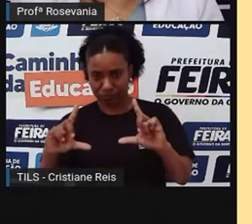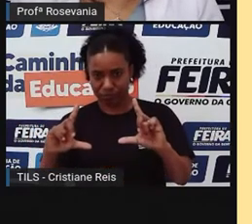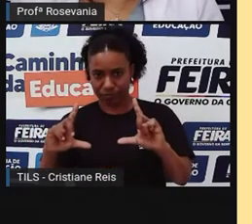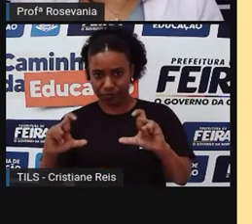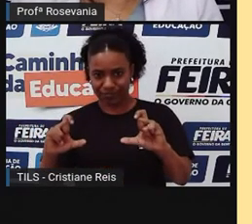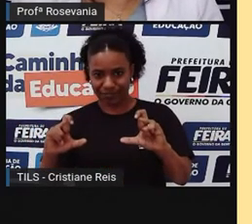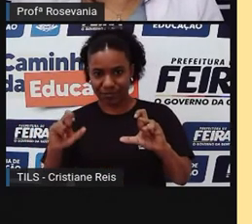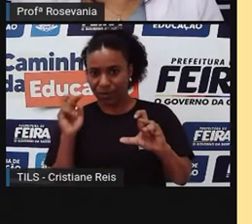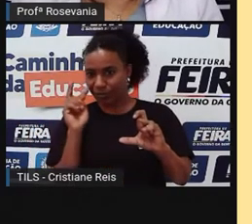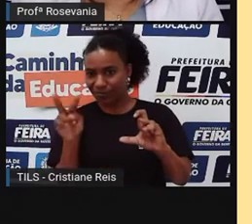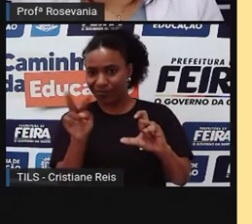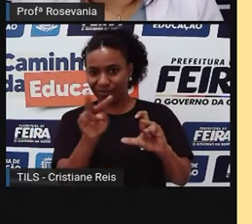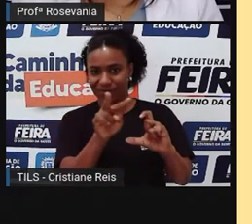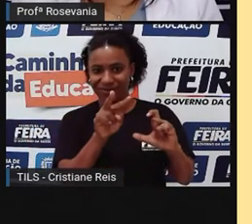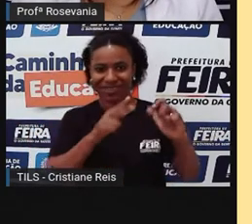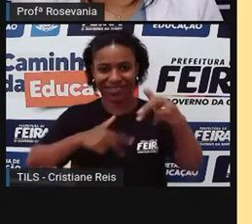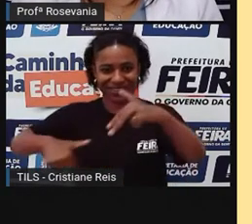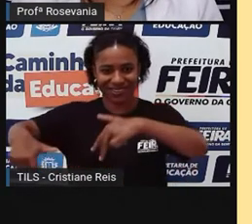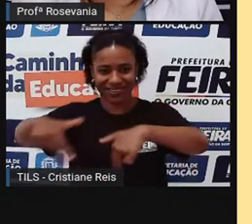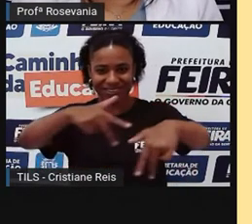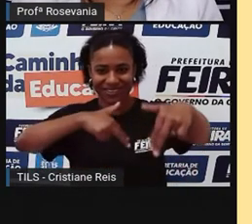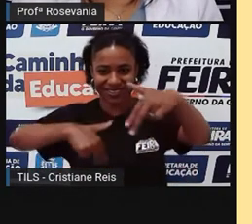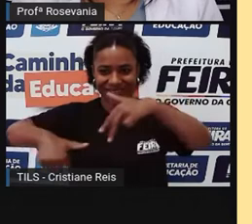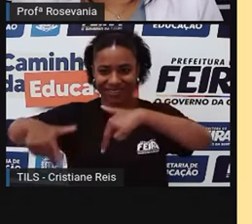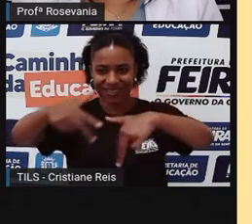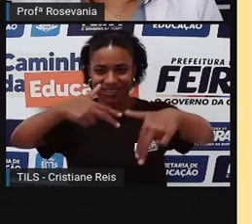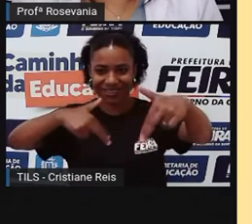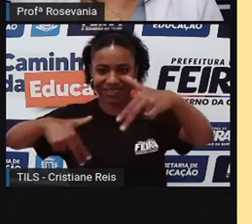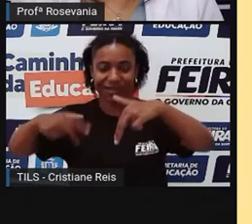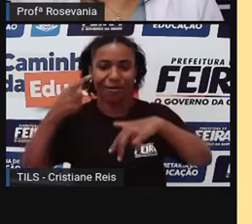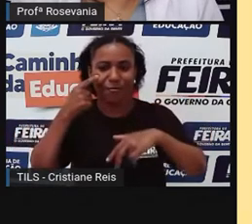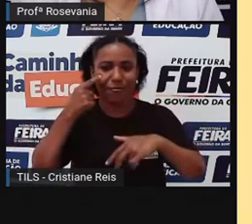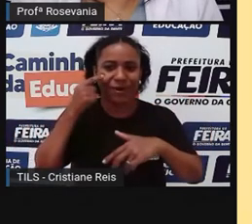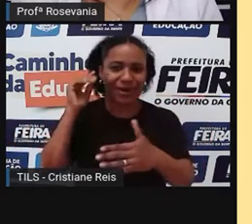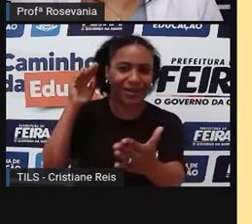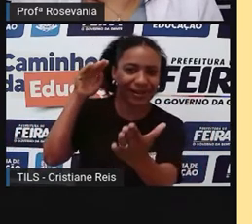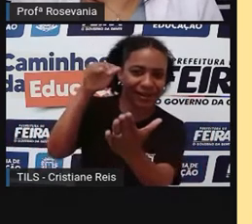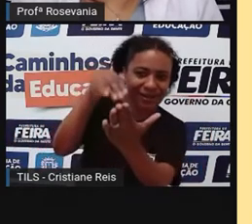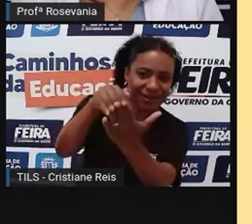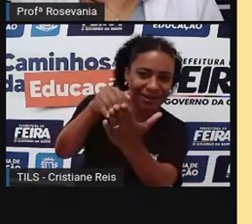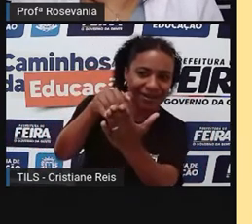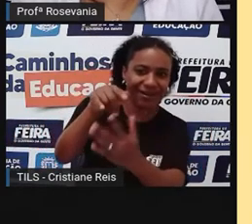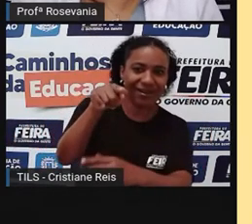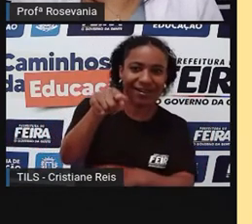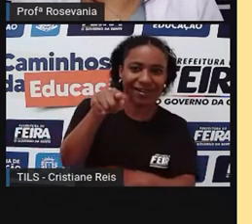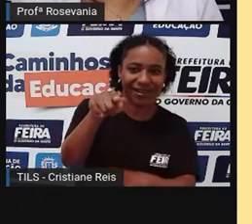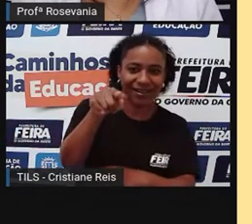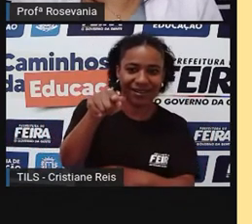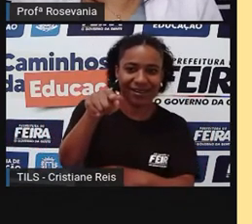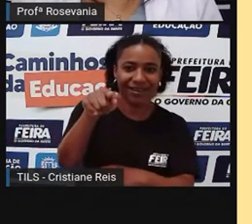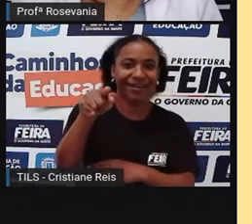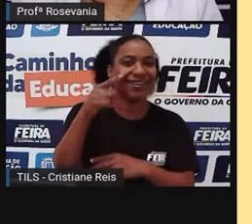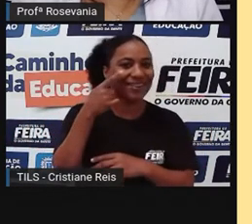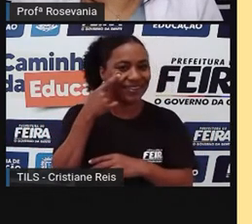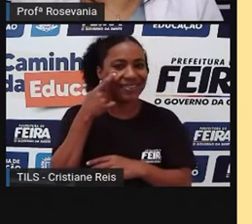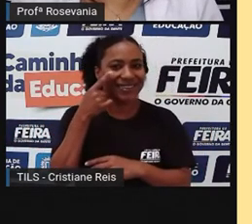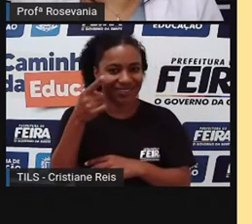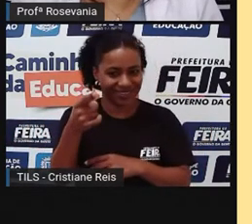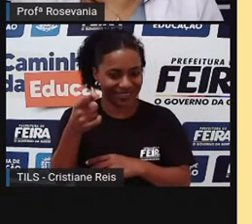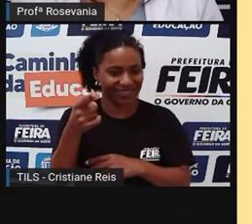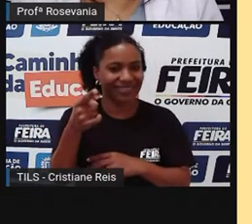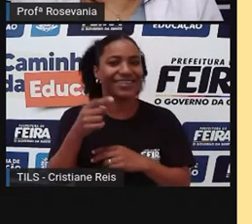e aqui você está percebendo, né, ao fundo aqui dessa imagem, a gente tem aqui o passo municipal.